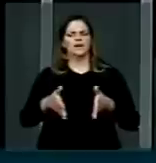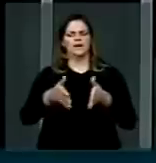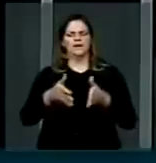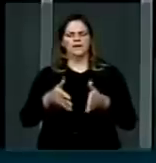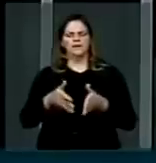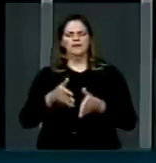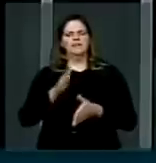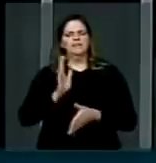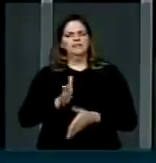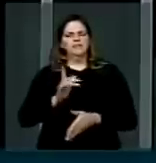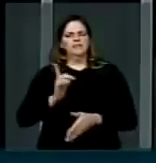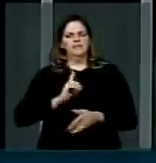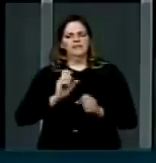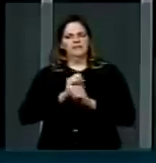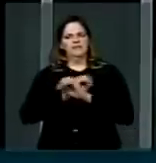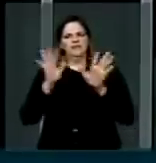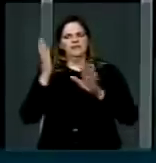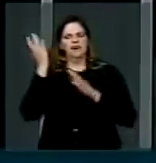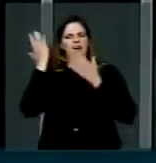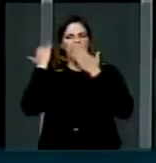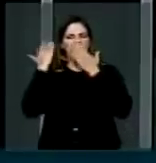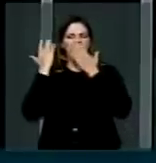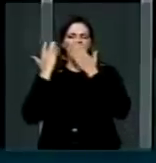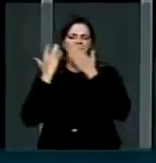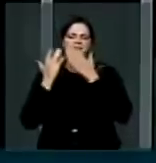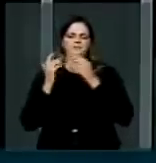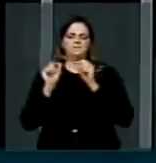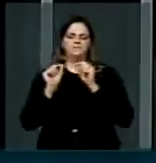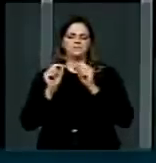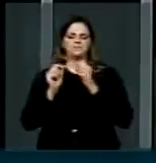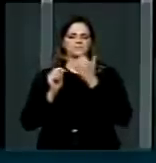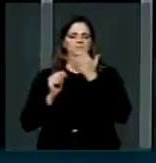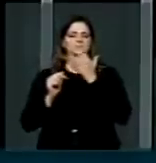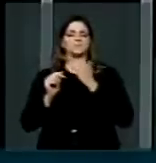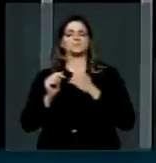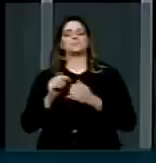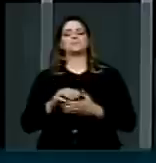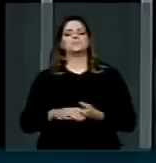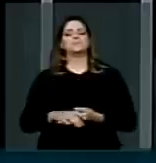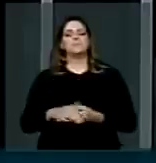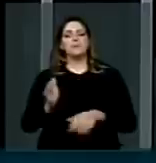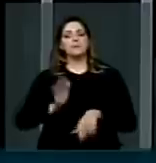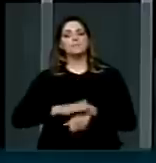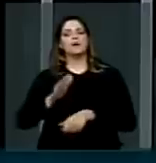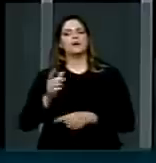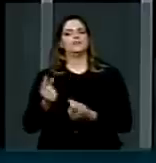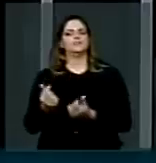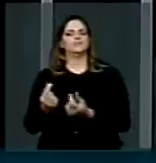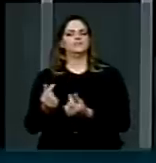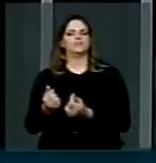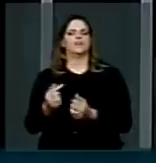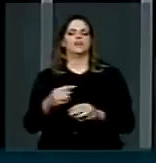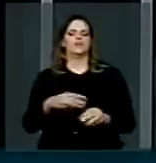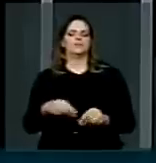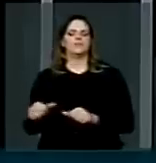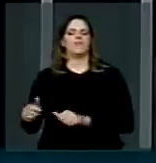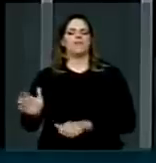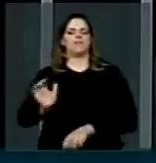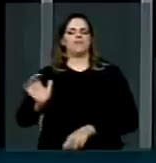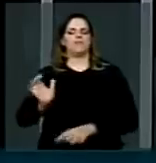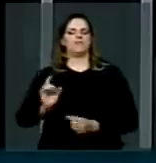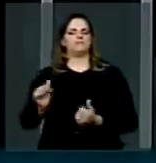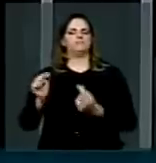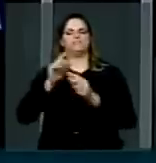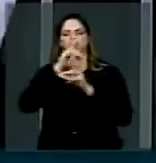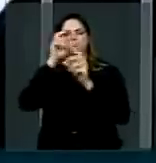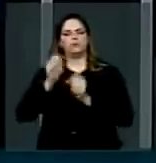já está claro, é um caminho que é o de concentrar mais renda, terra, riqueza e